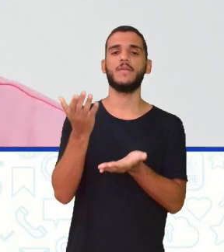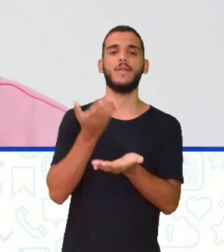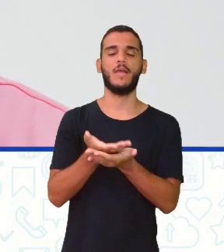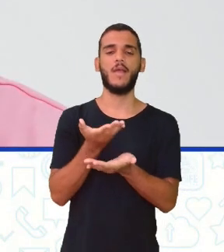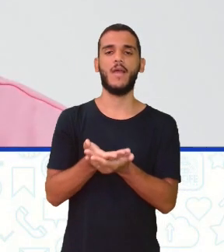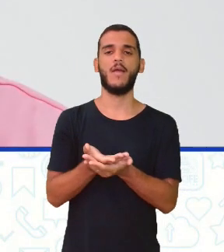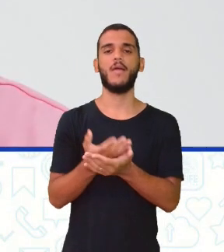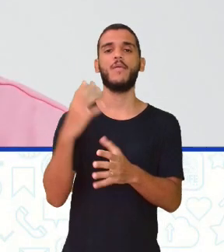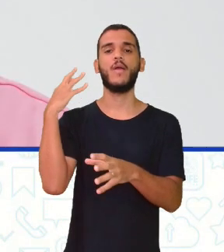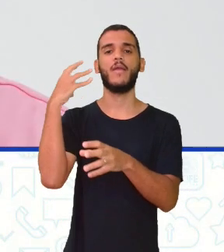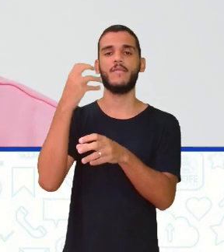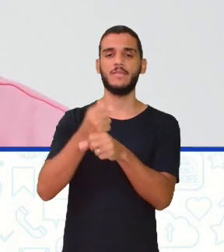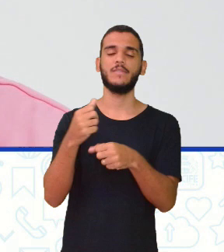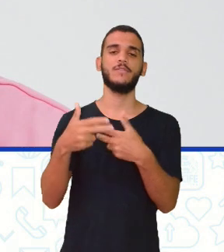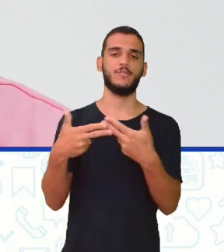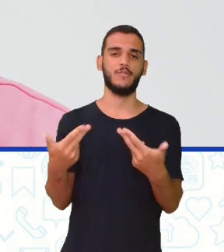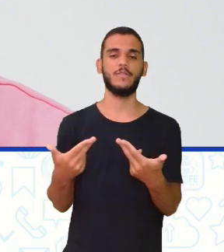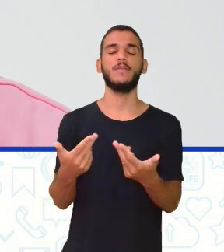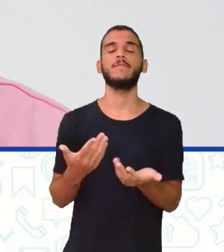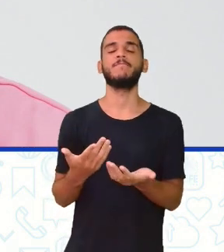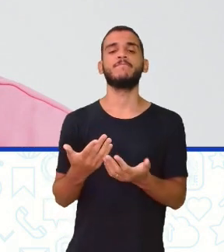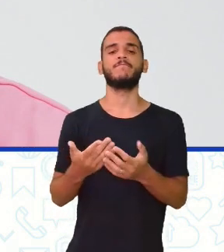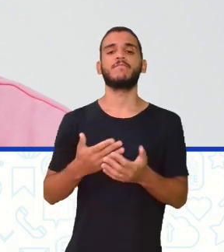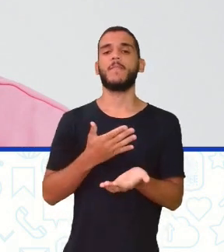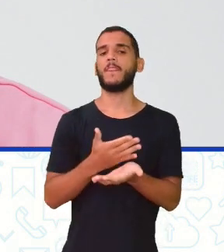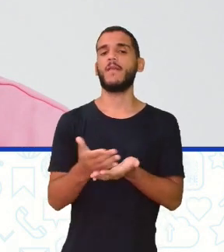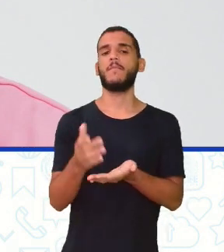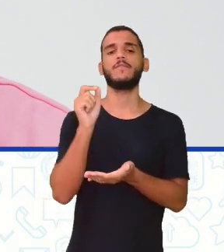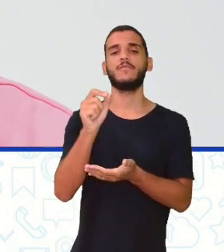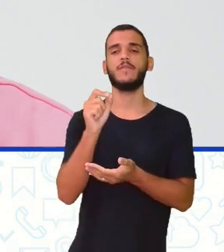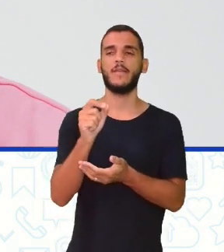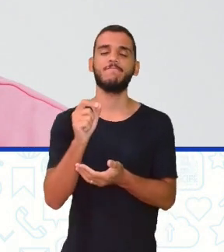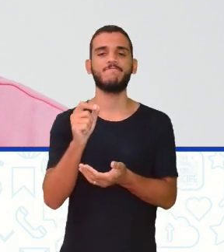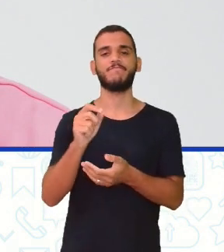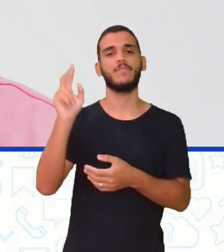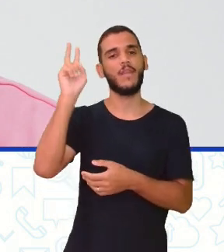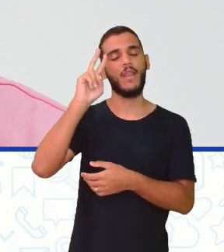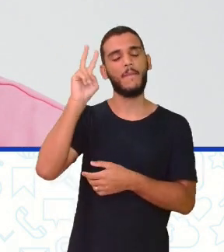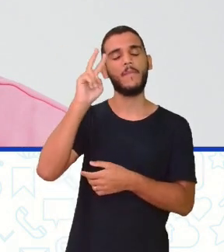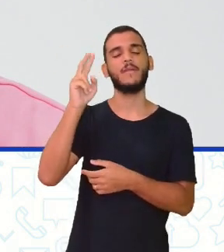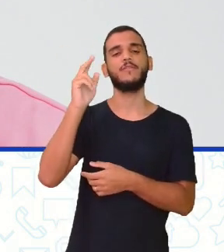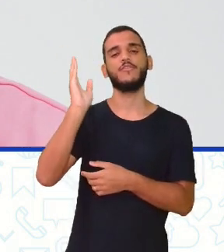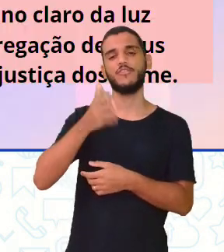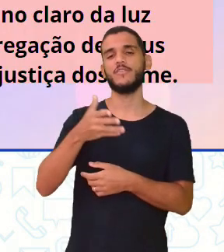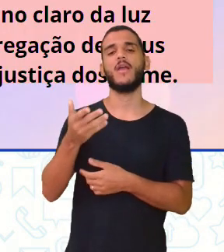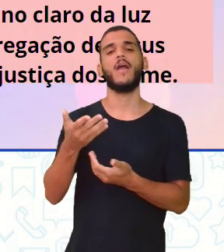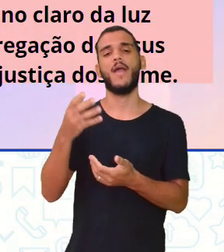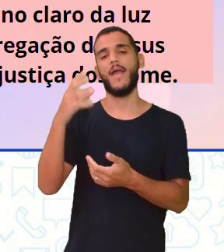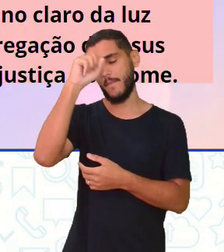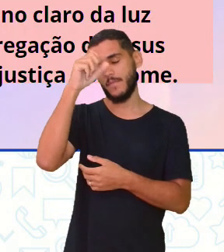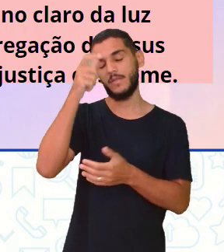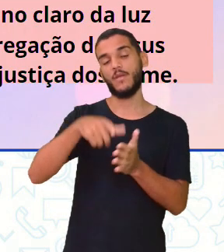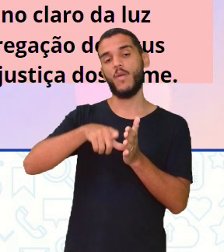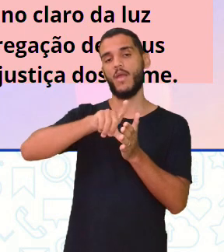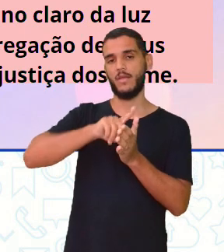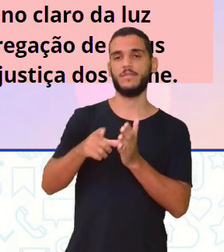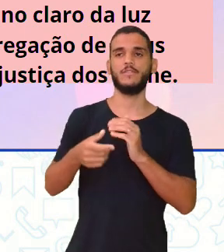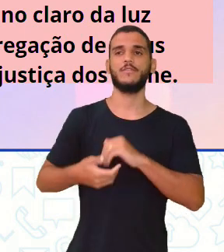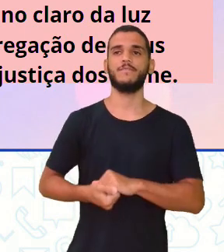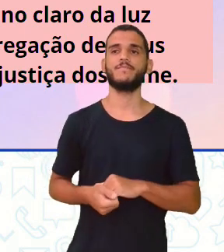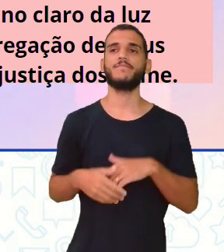revisando, né? Isso, que a gente comece retomando o que a gente já viu anteriormente. Então, vem.